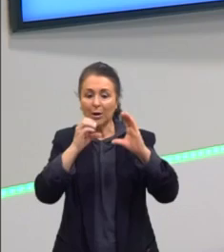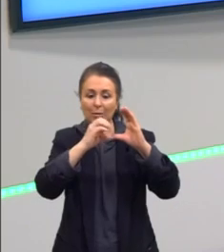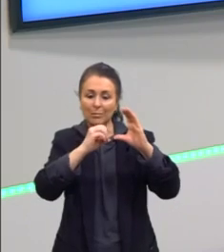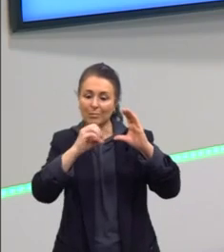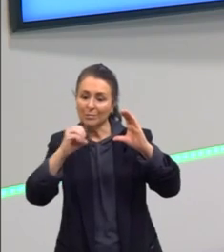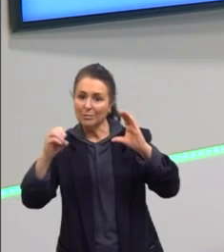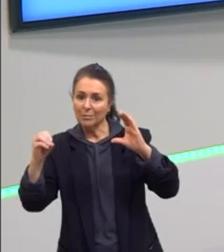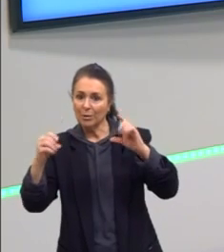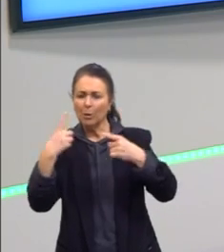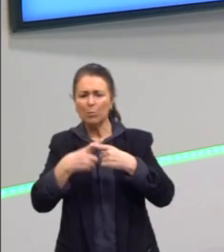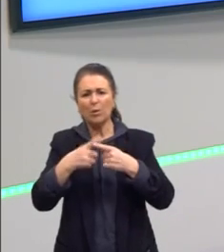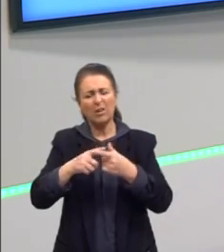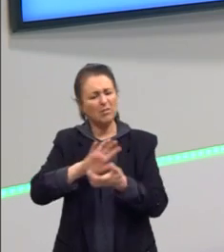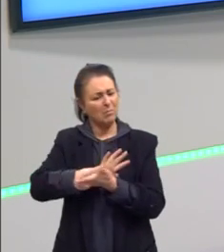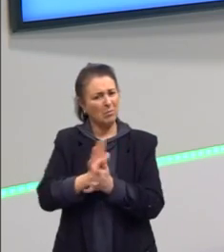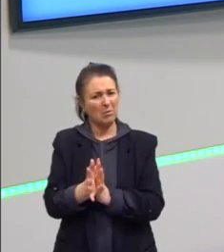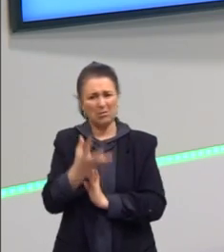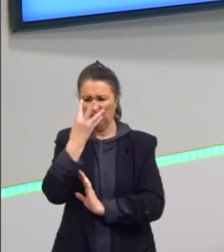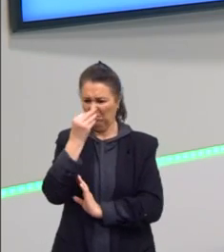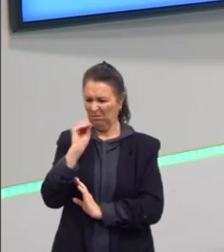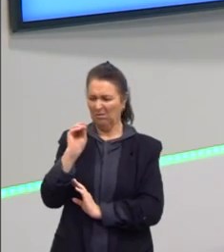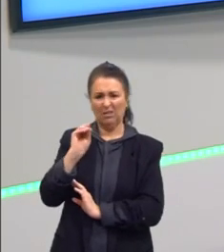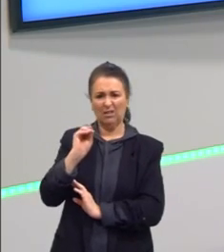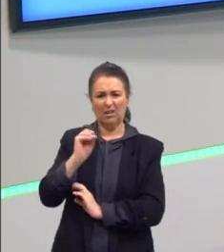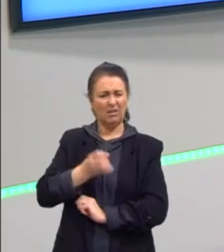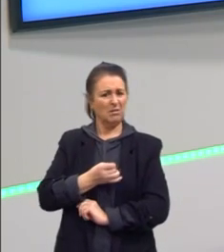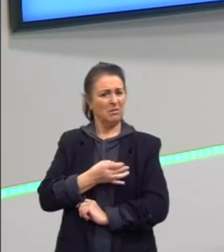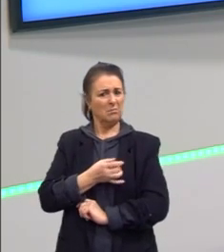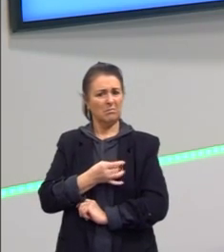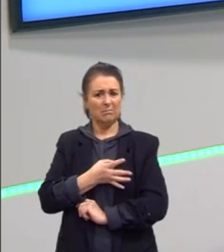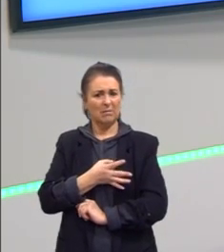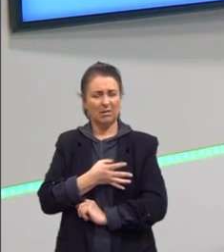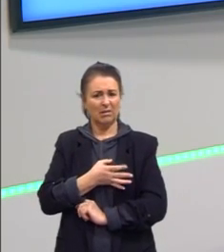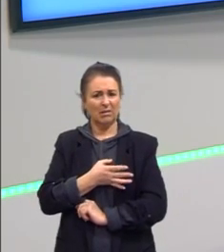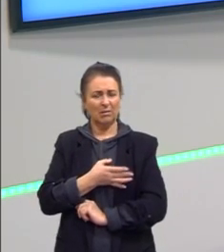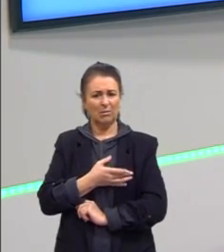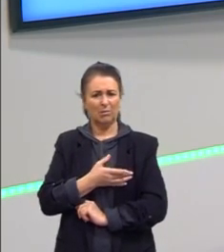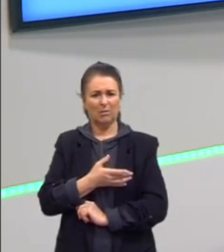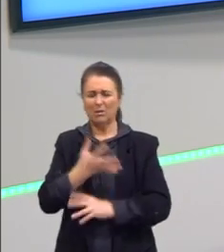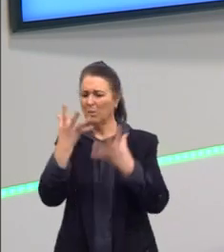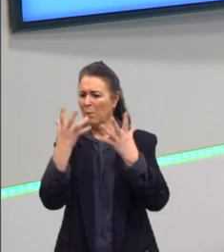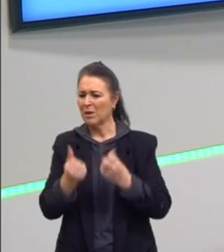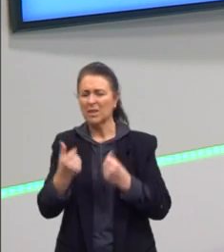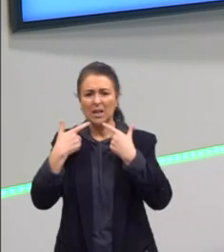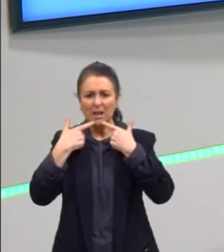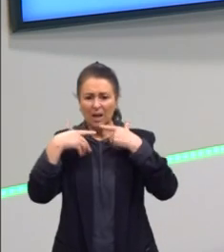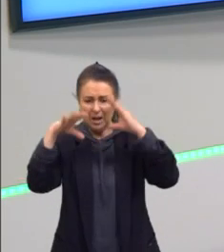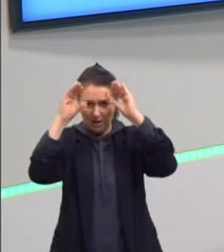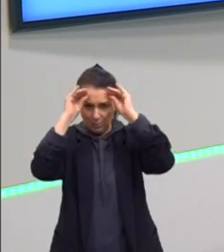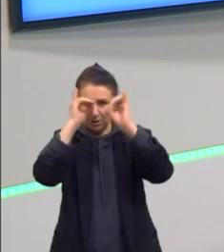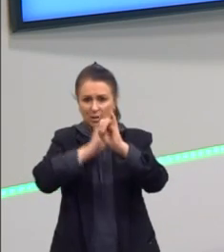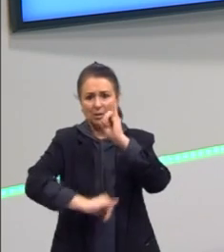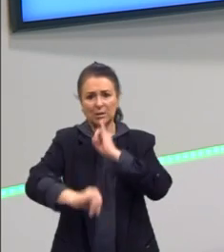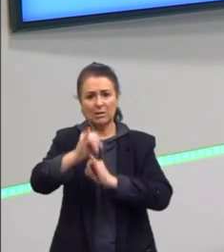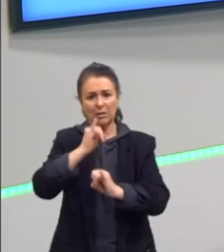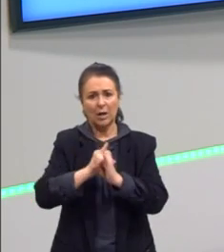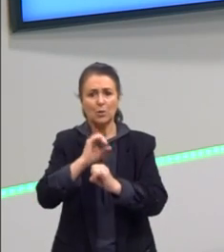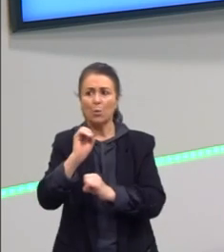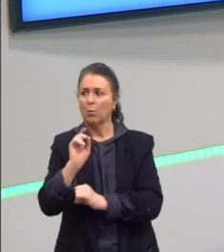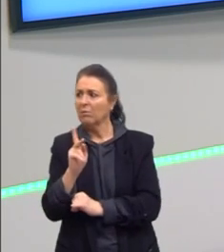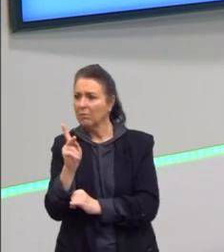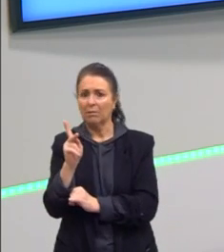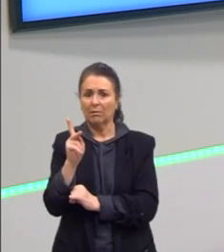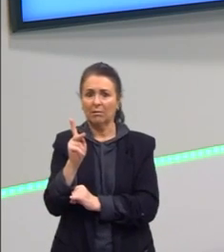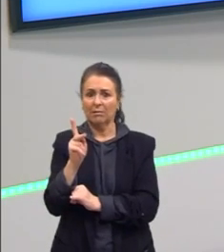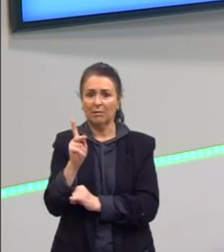esse preconceito, por que esse receio em manter essa linguagem como uma linguagem ok, uma linguagem dos